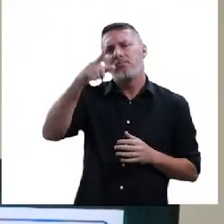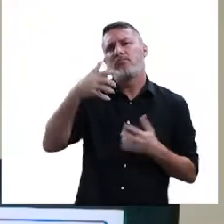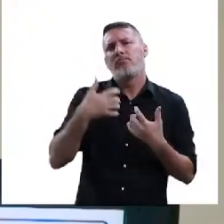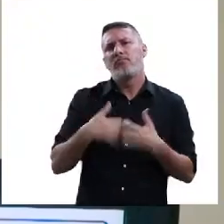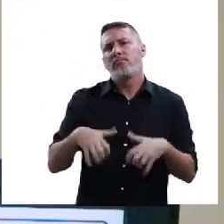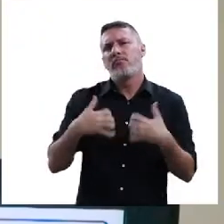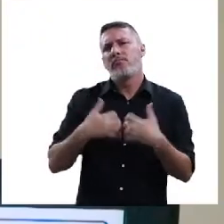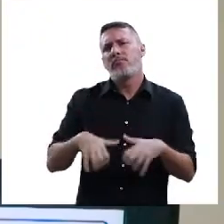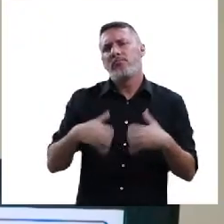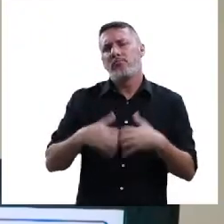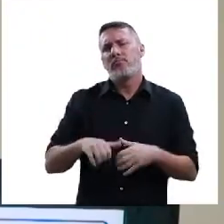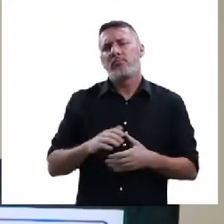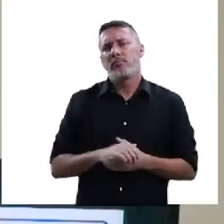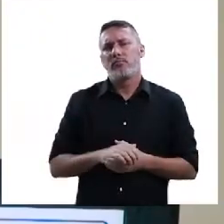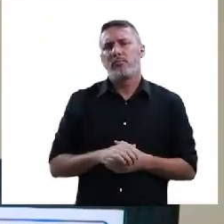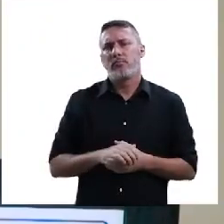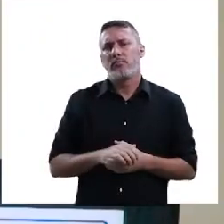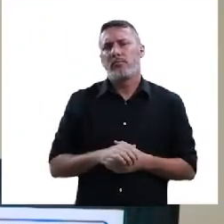para um pouquinho para pensar.